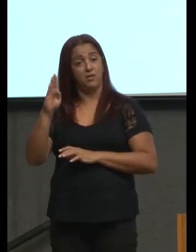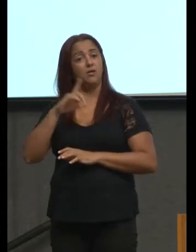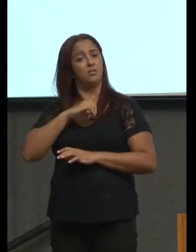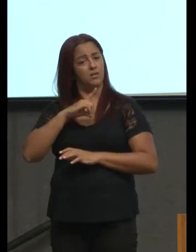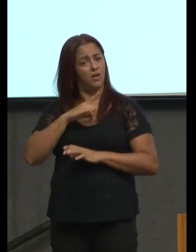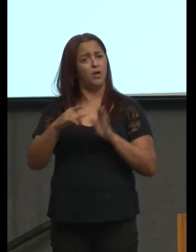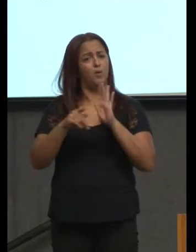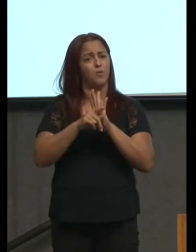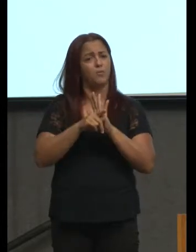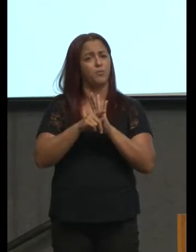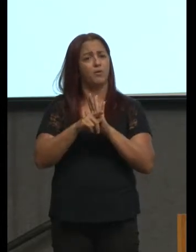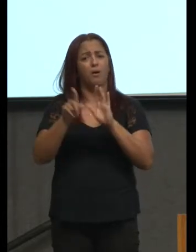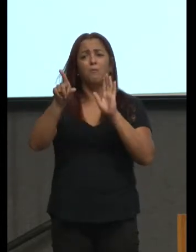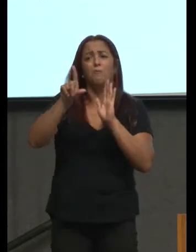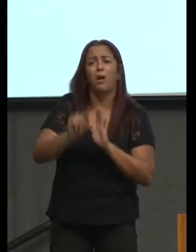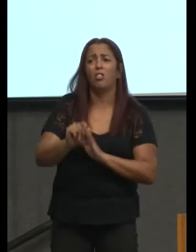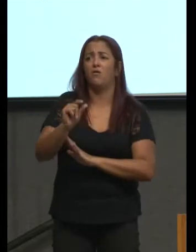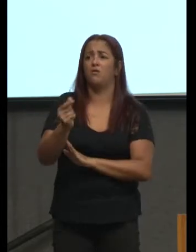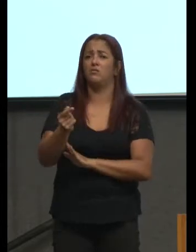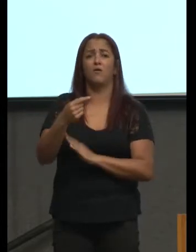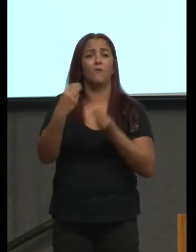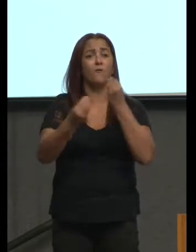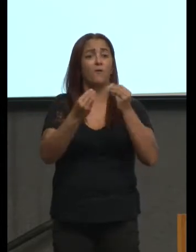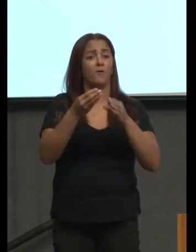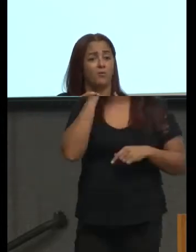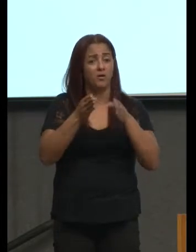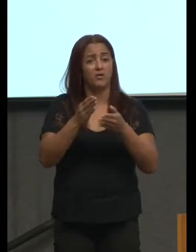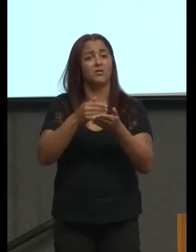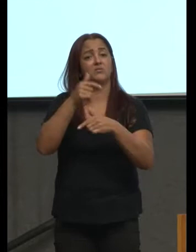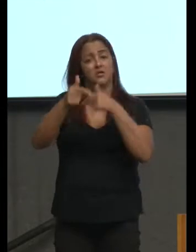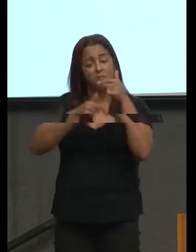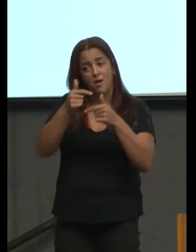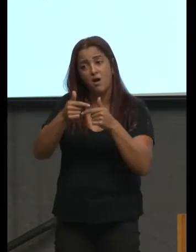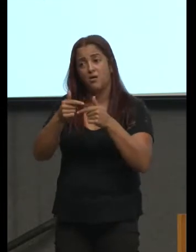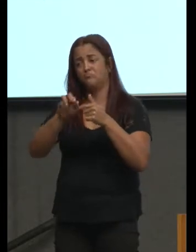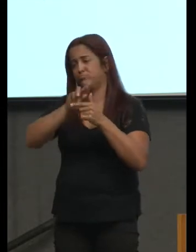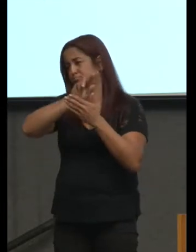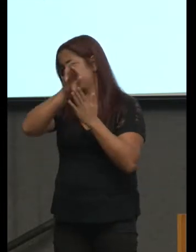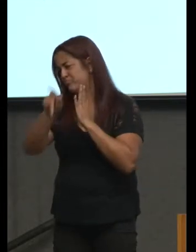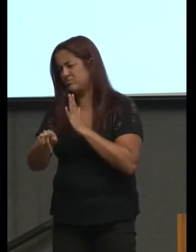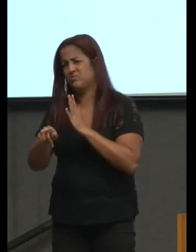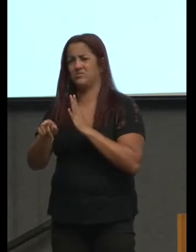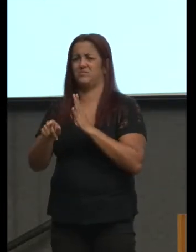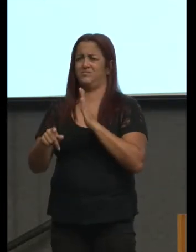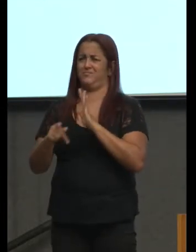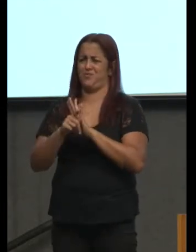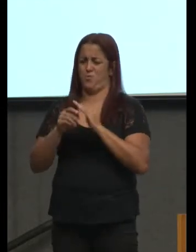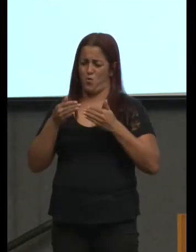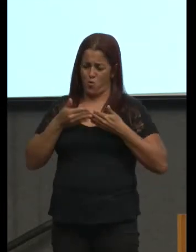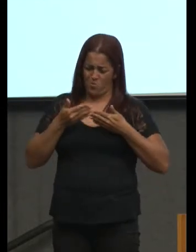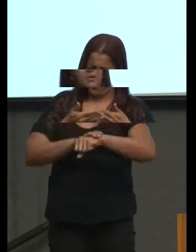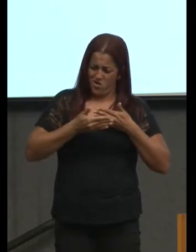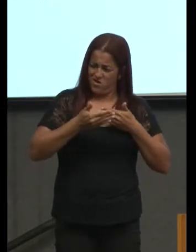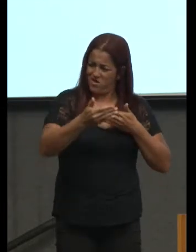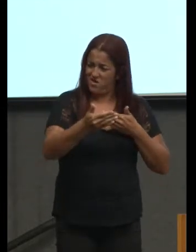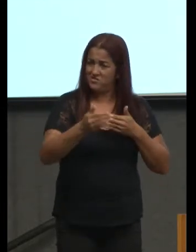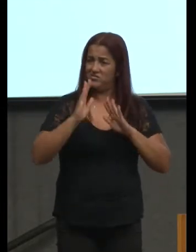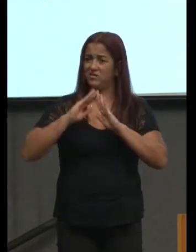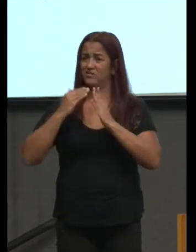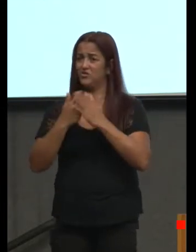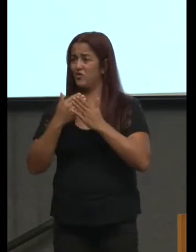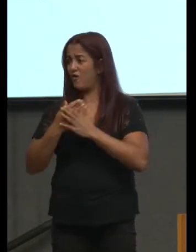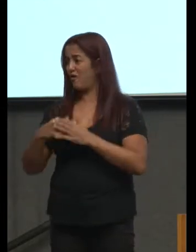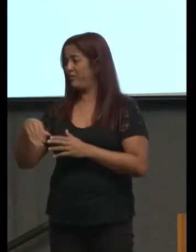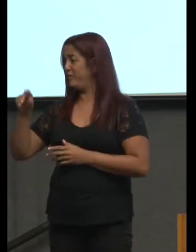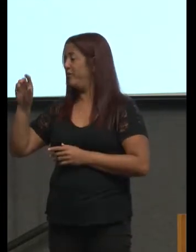foi a condição de entrada o contexto de trabalho etc o progresso o diacrônico dessa escola pode ser muito melhor que uma de